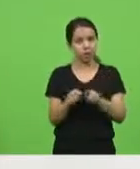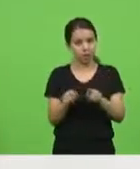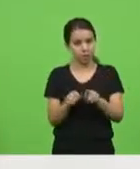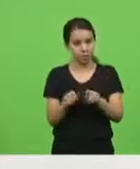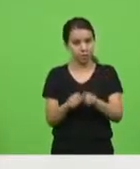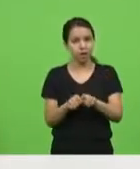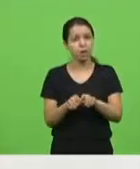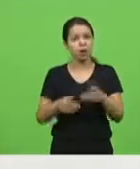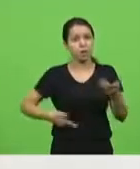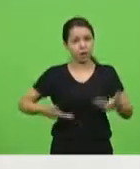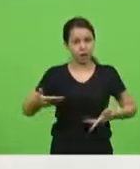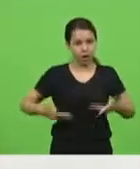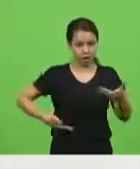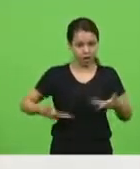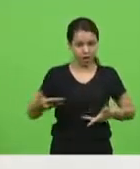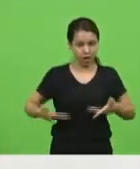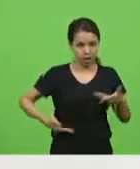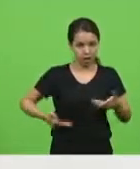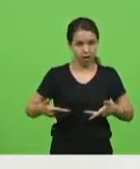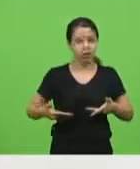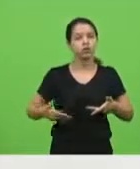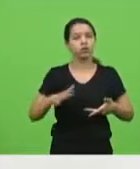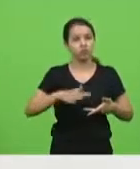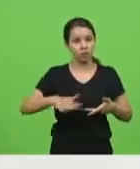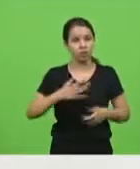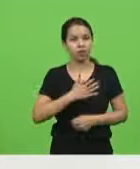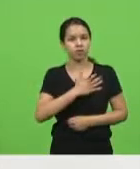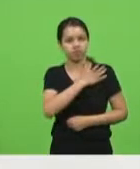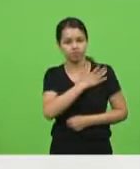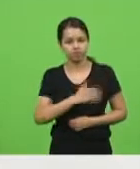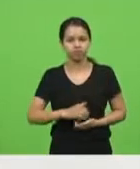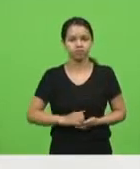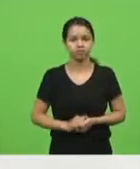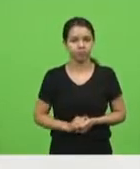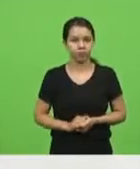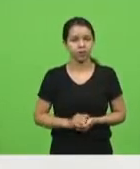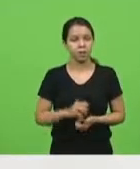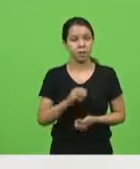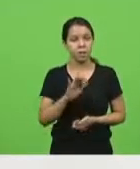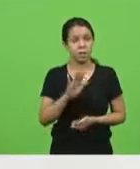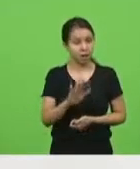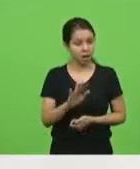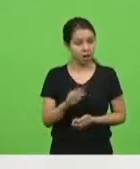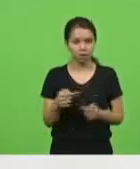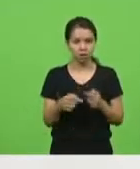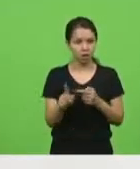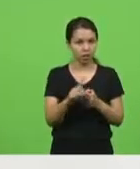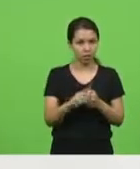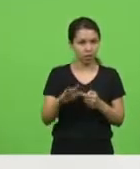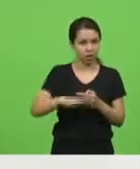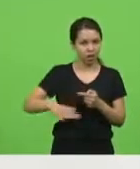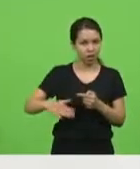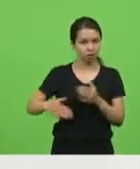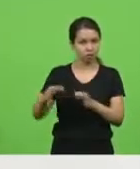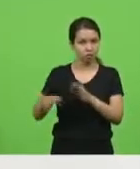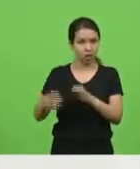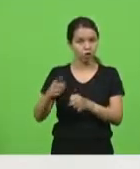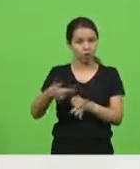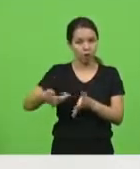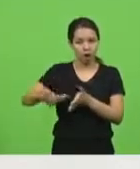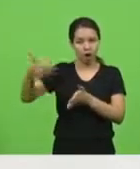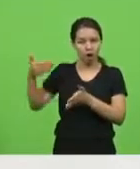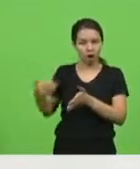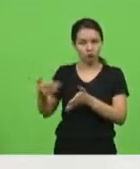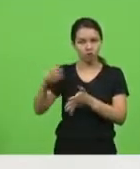exceto quanto aqueles derivados da sentença judicial transitada e julgado ou de determinação legal anterior ao